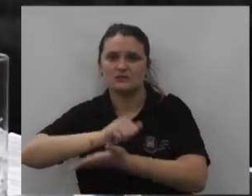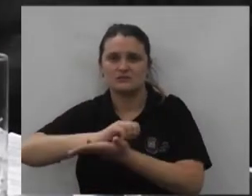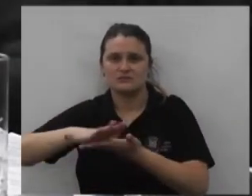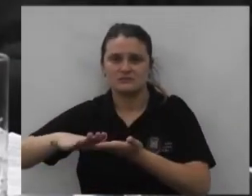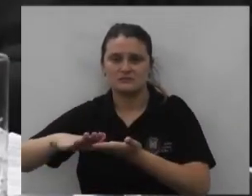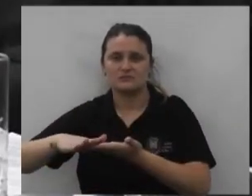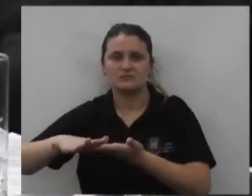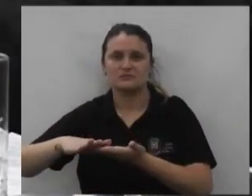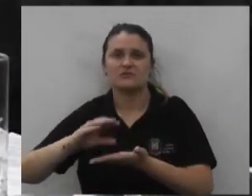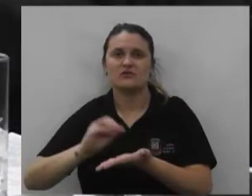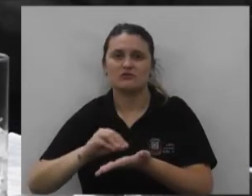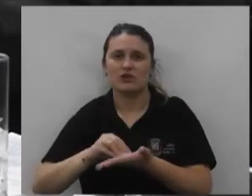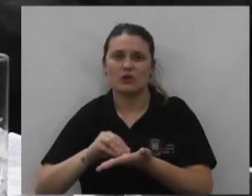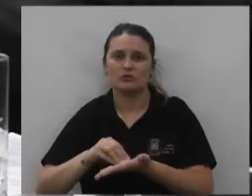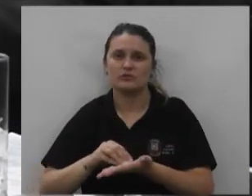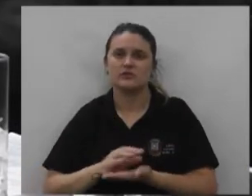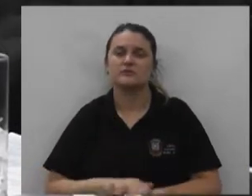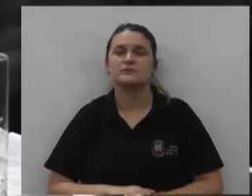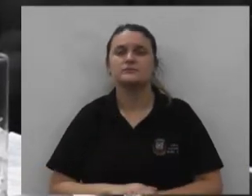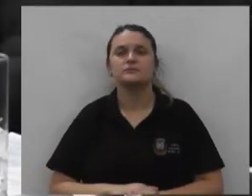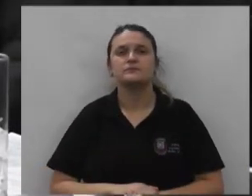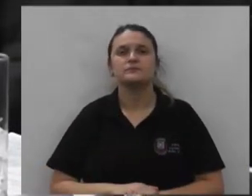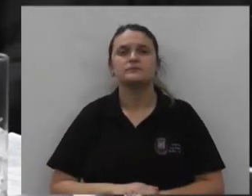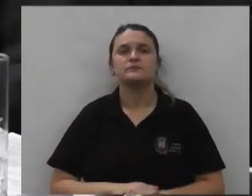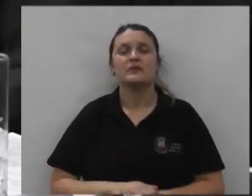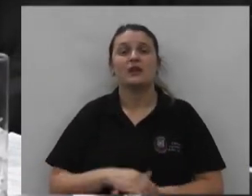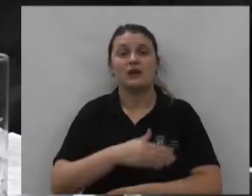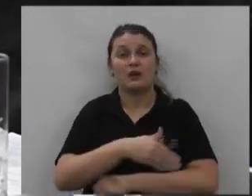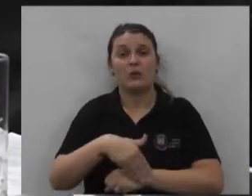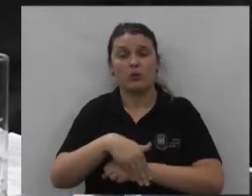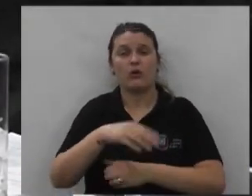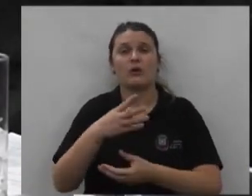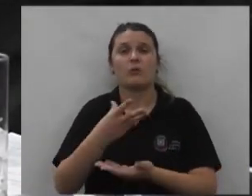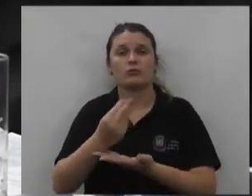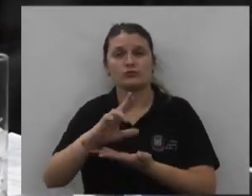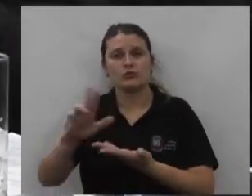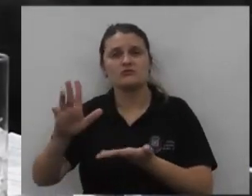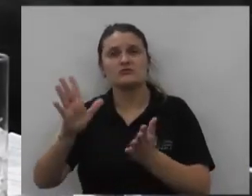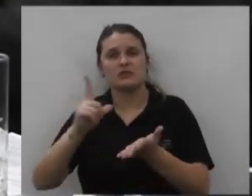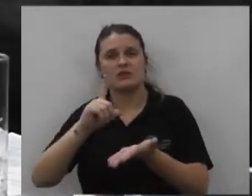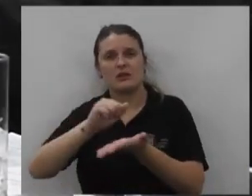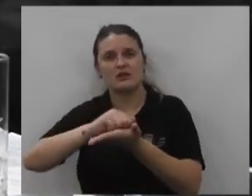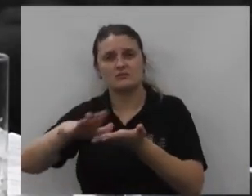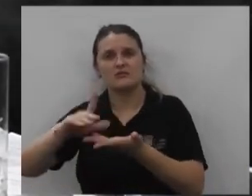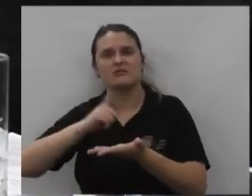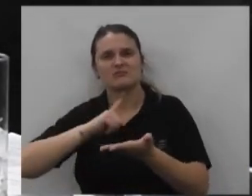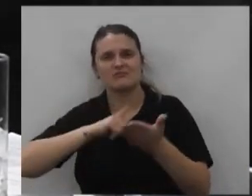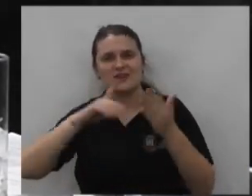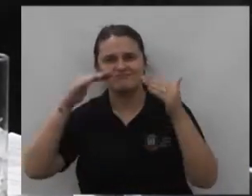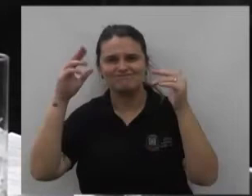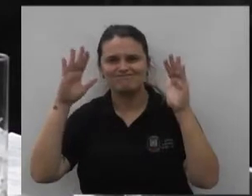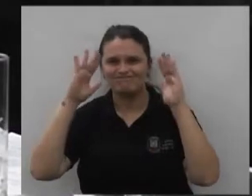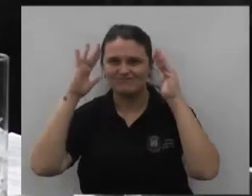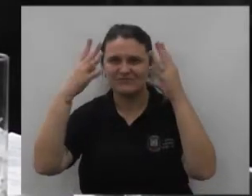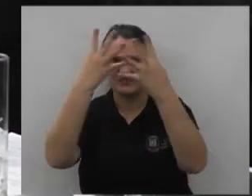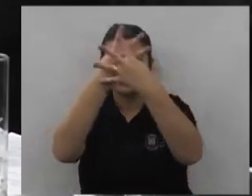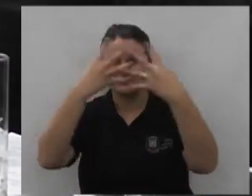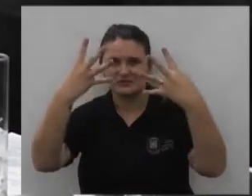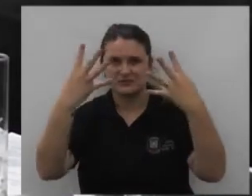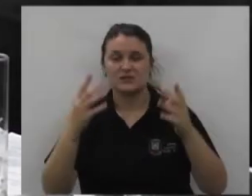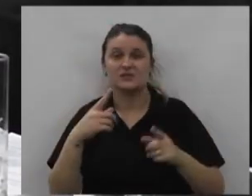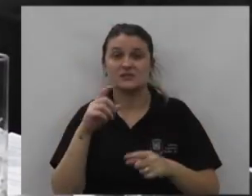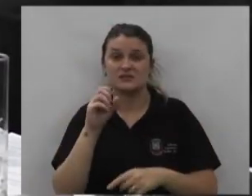José Rodinique quer dizer a José Piolida asfaltando e vai agora para a região sul cumprindo exatamente o cronograma da caixa